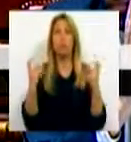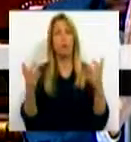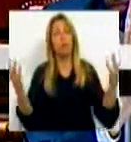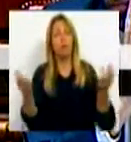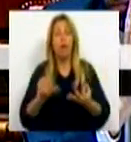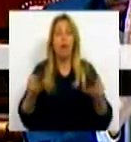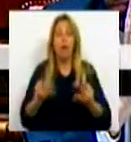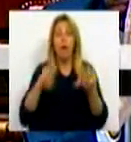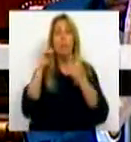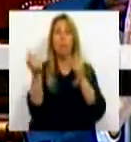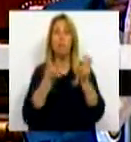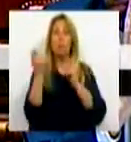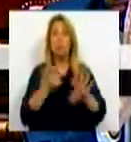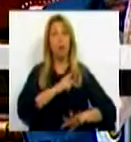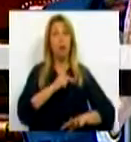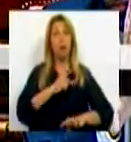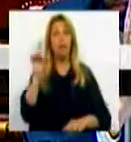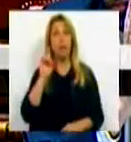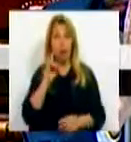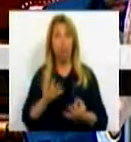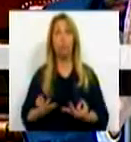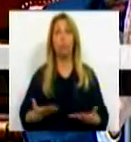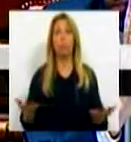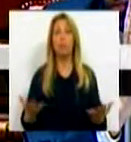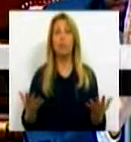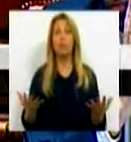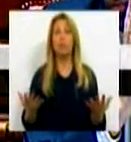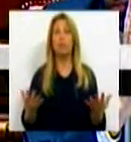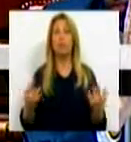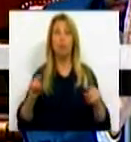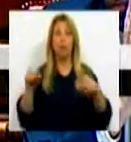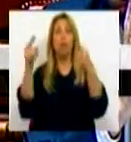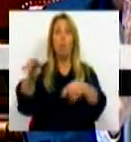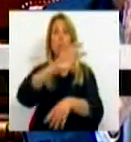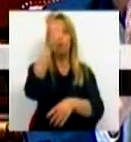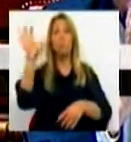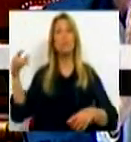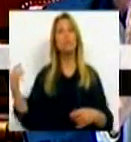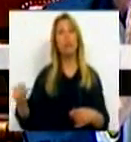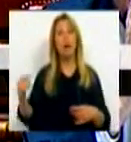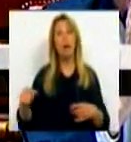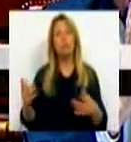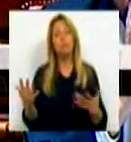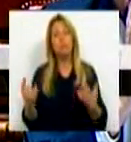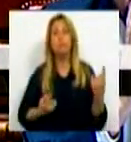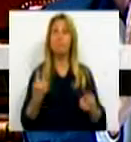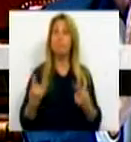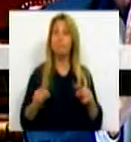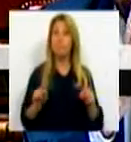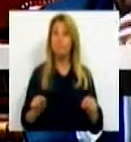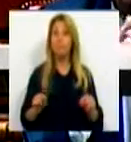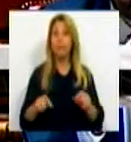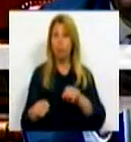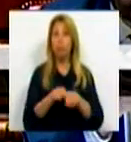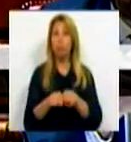importante, uma discussão que existe nos outros países e é algo que estará sempre, esse tipo de